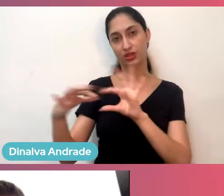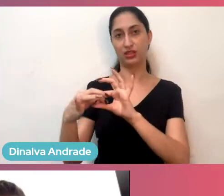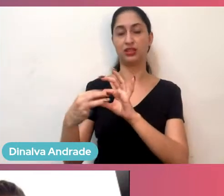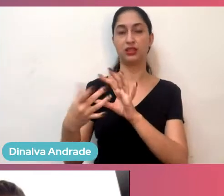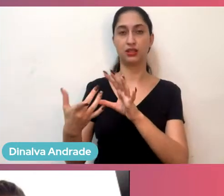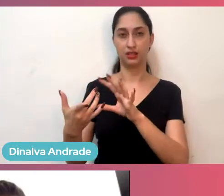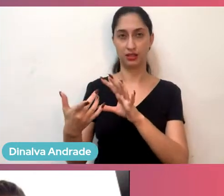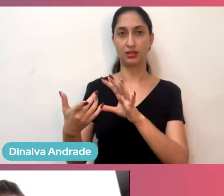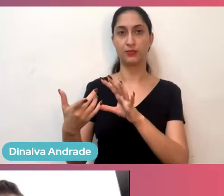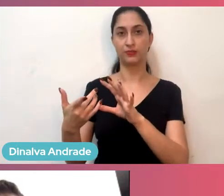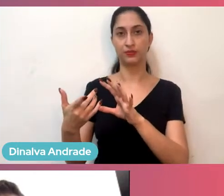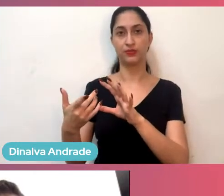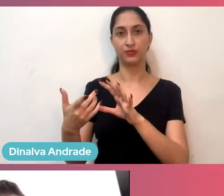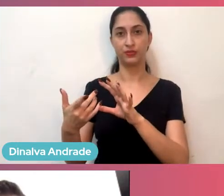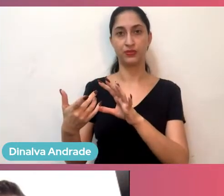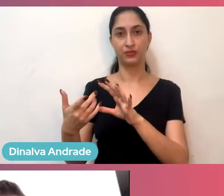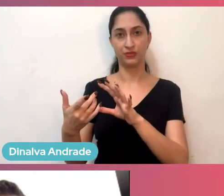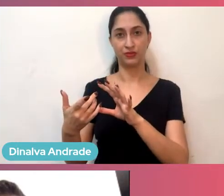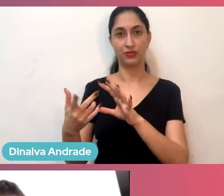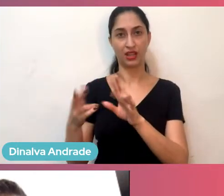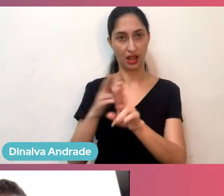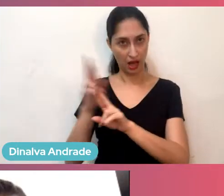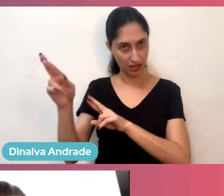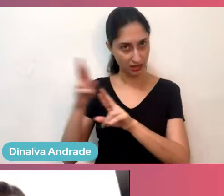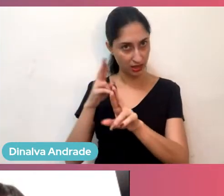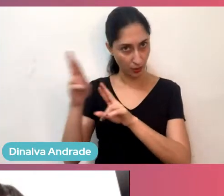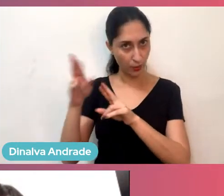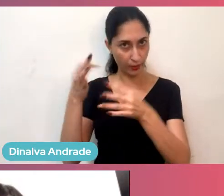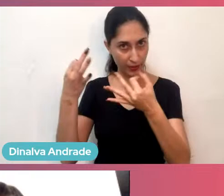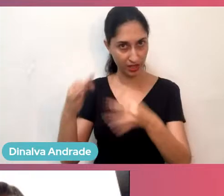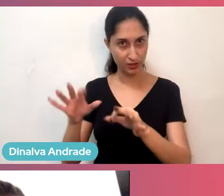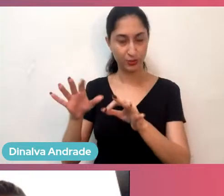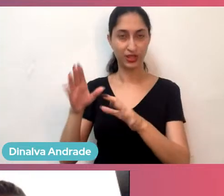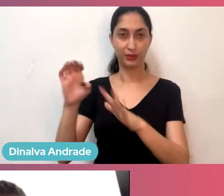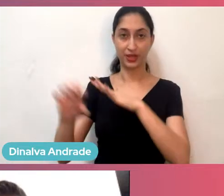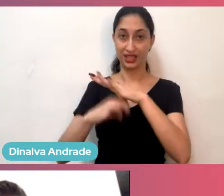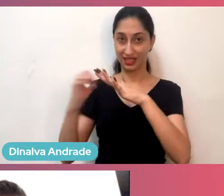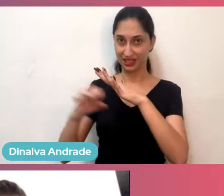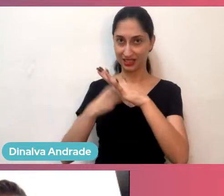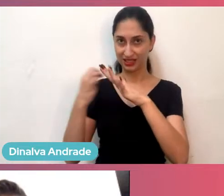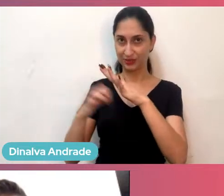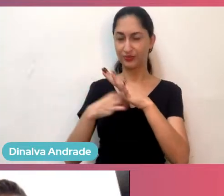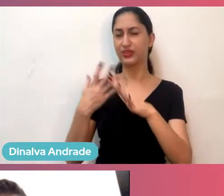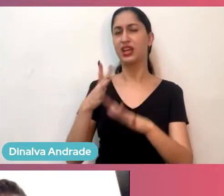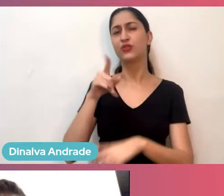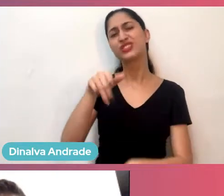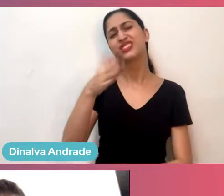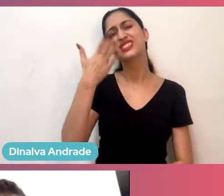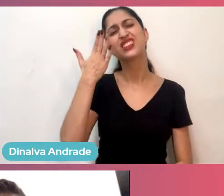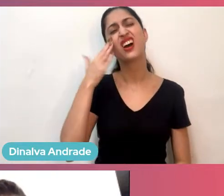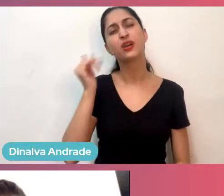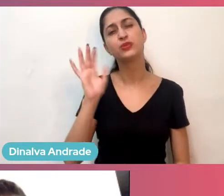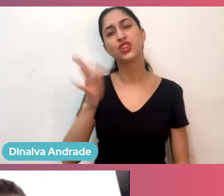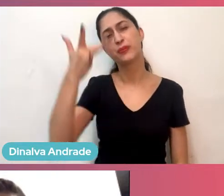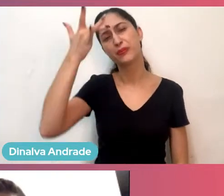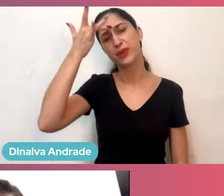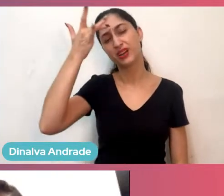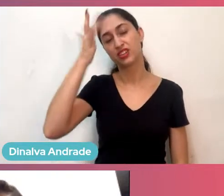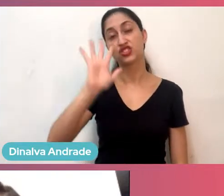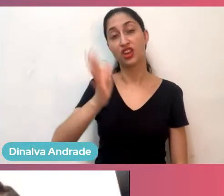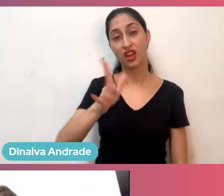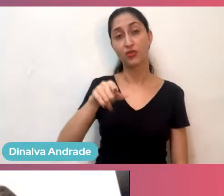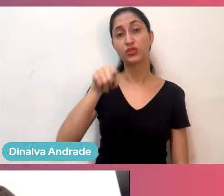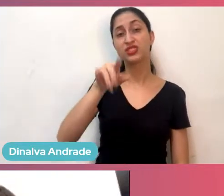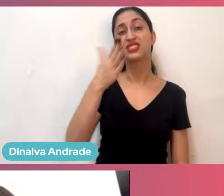formalizou uma relação, e o bom de você ser um pouco mais maduro nesse ambiente é que você sabe que sócio